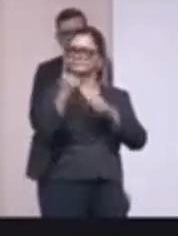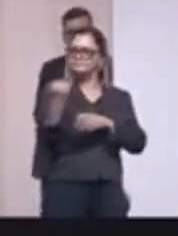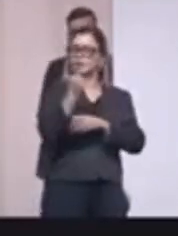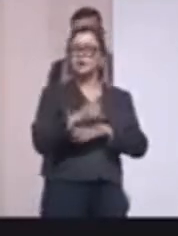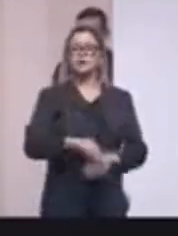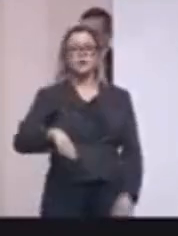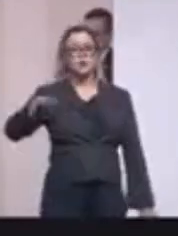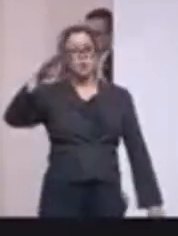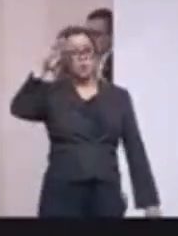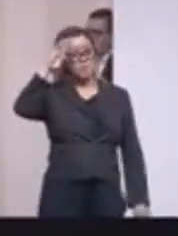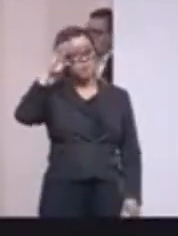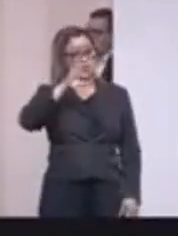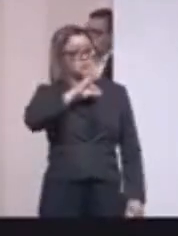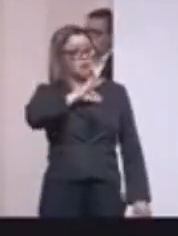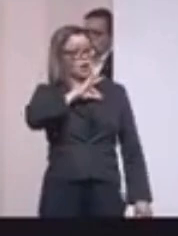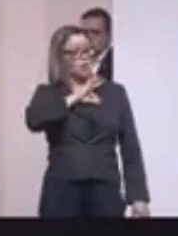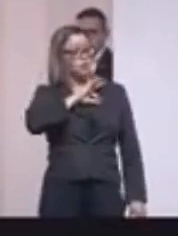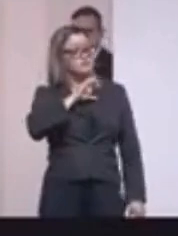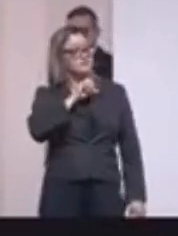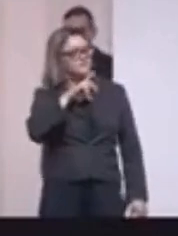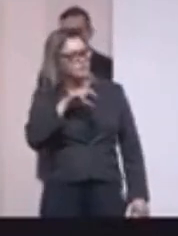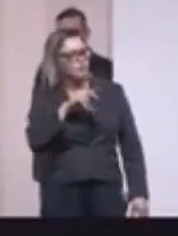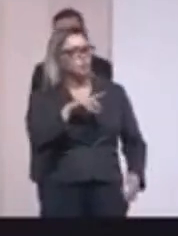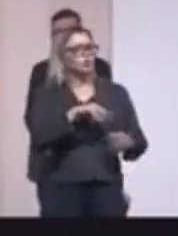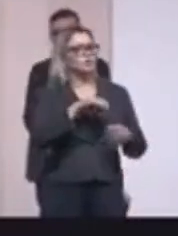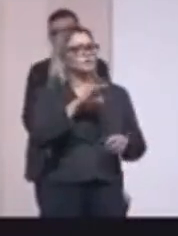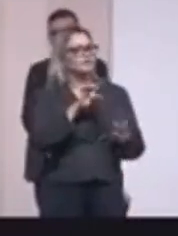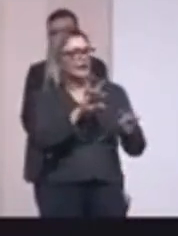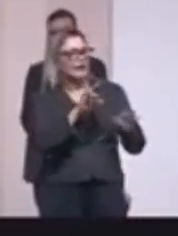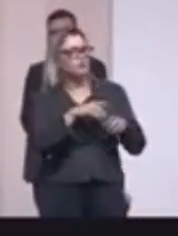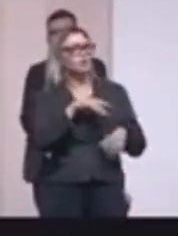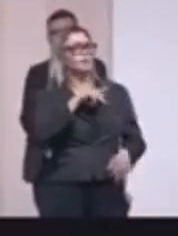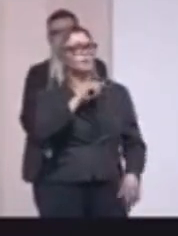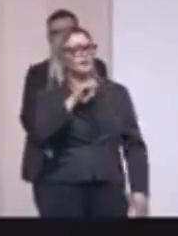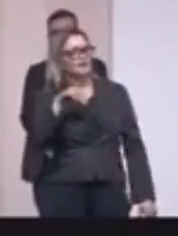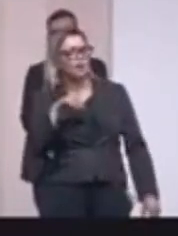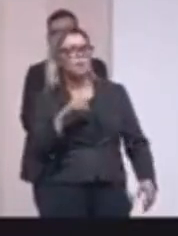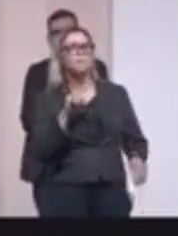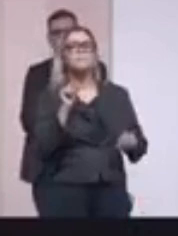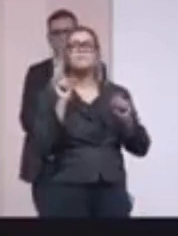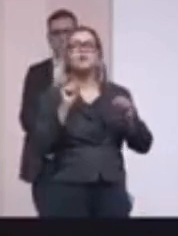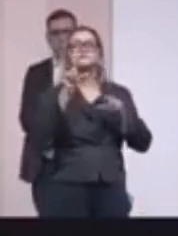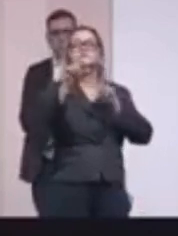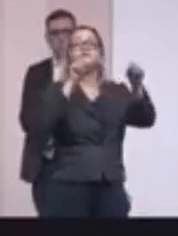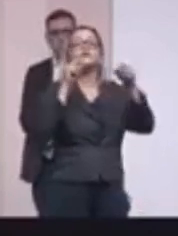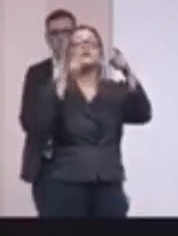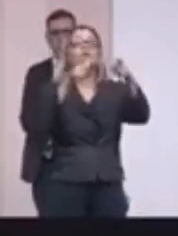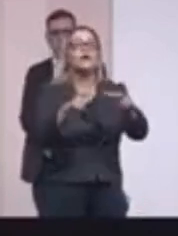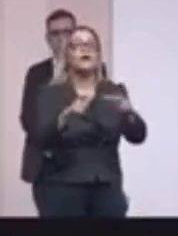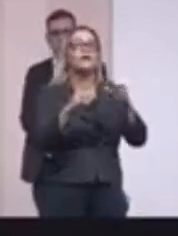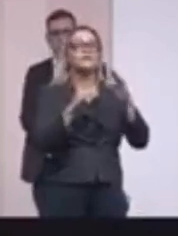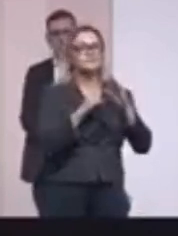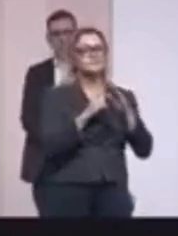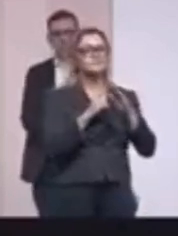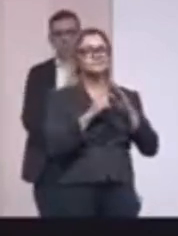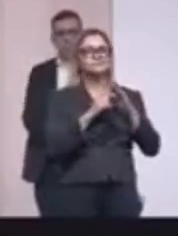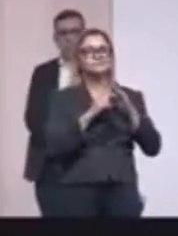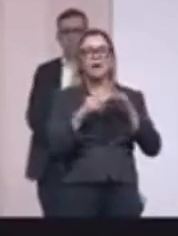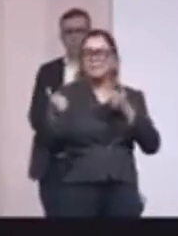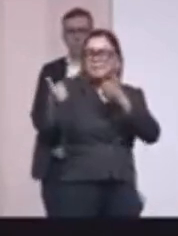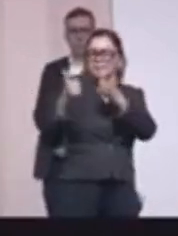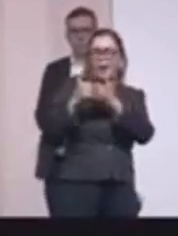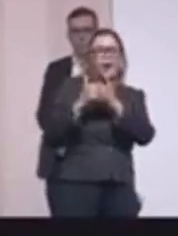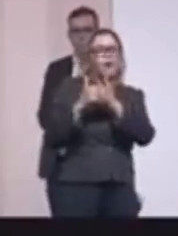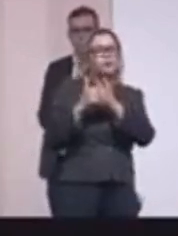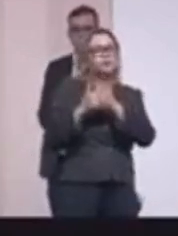o policial civil, para que o policial técnico e policial penal possa escolher a sua residência, uma residência próxima